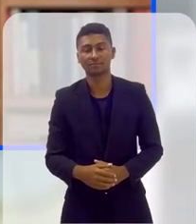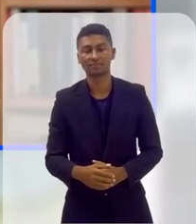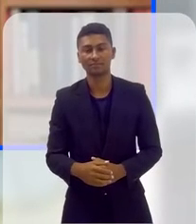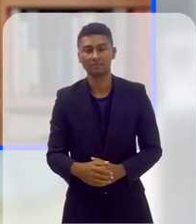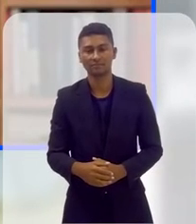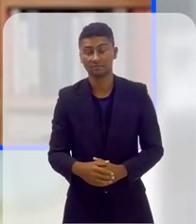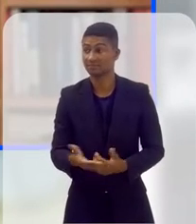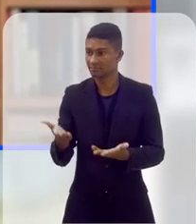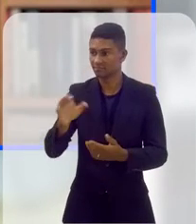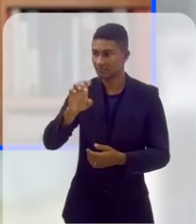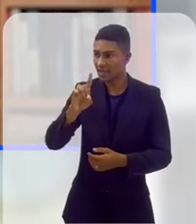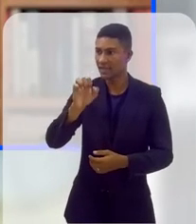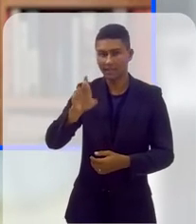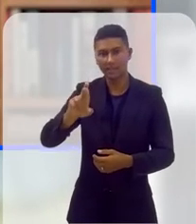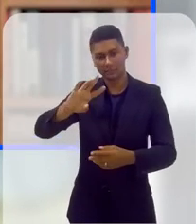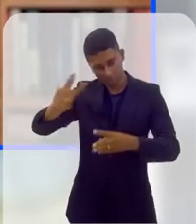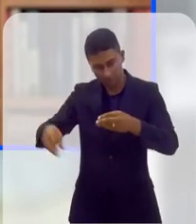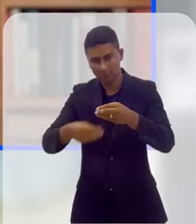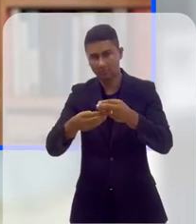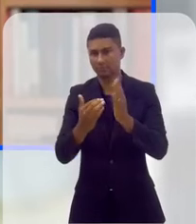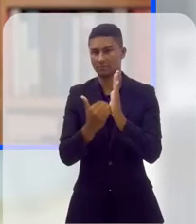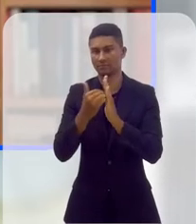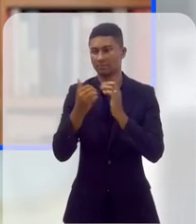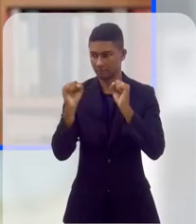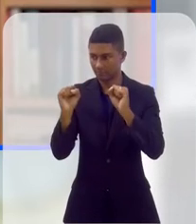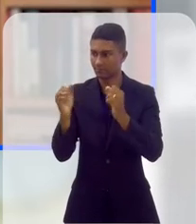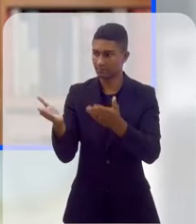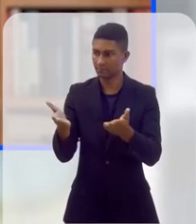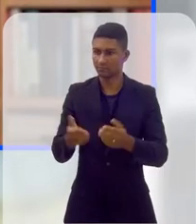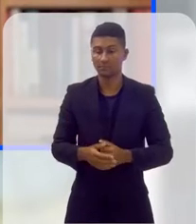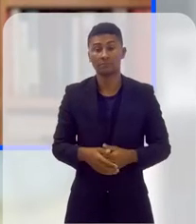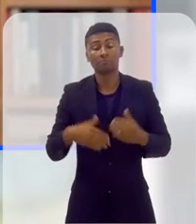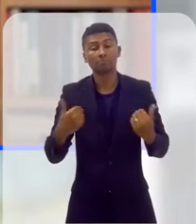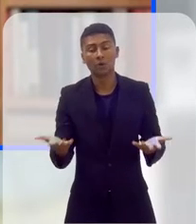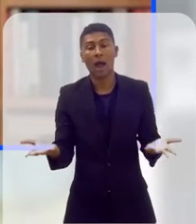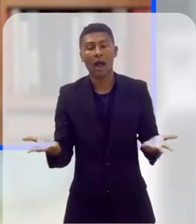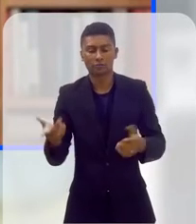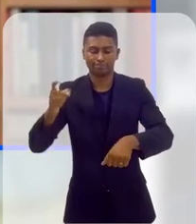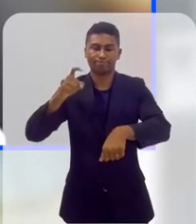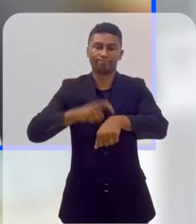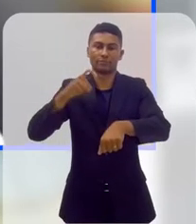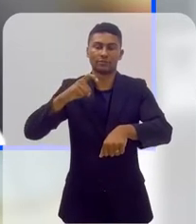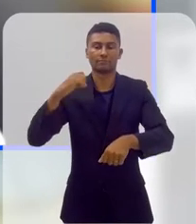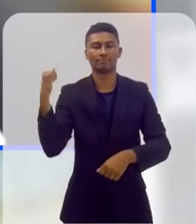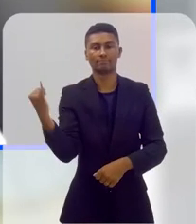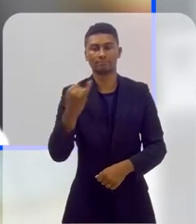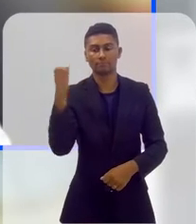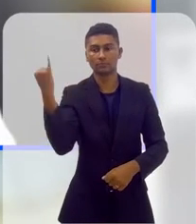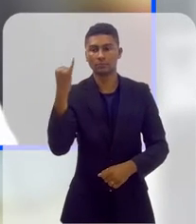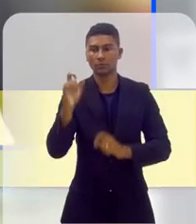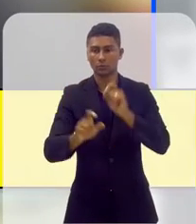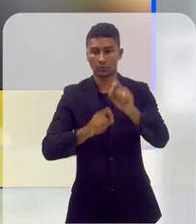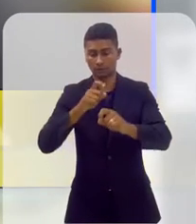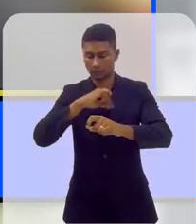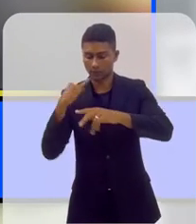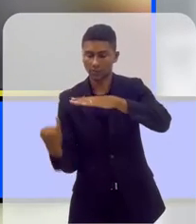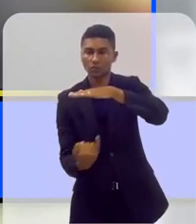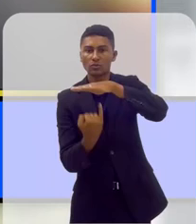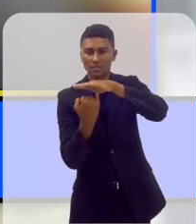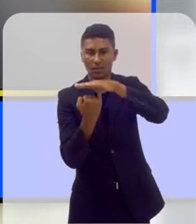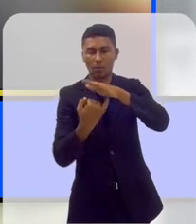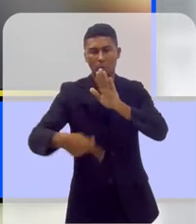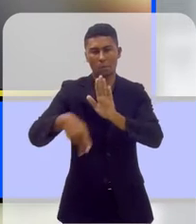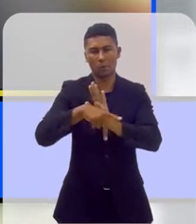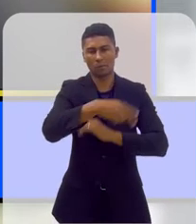Obrigada, Filipe. O Eder, gostaria de complementar? Claro, por favor. Eu acho que é um momento muito interessante da gente